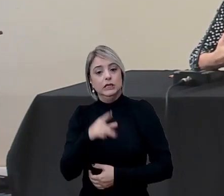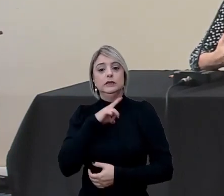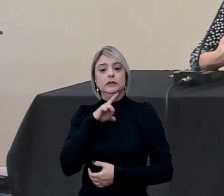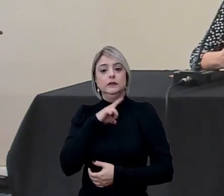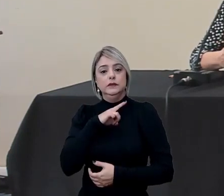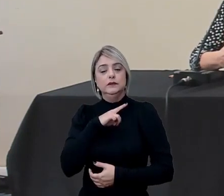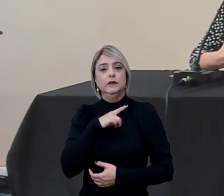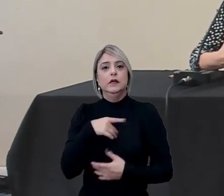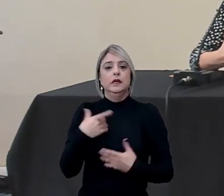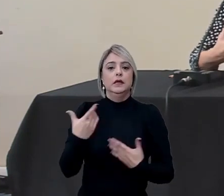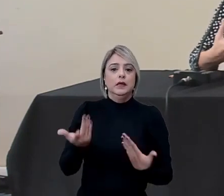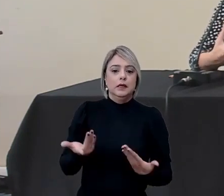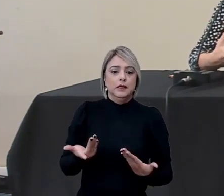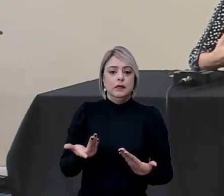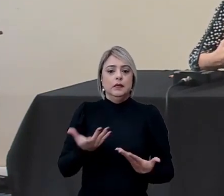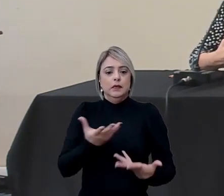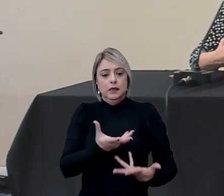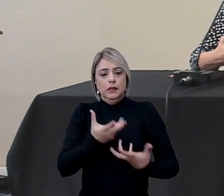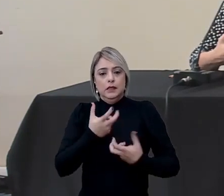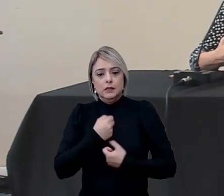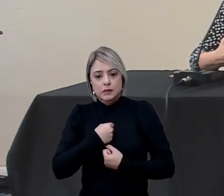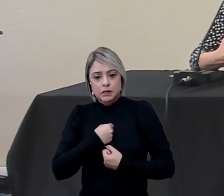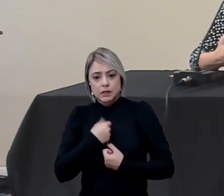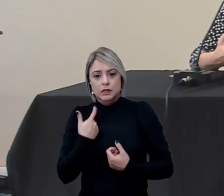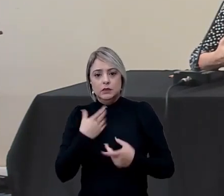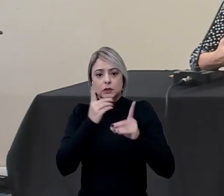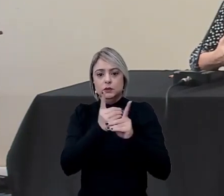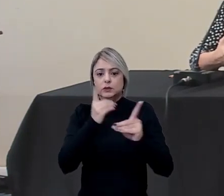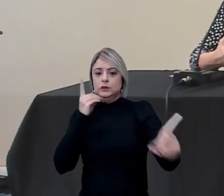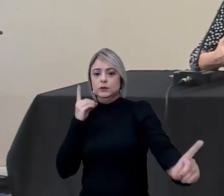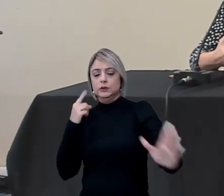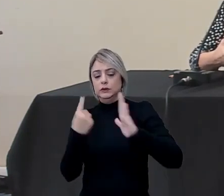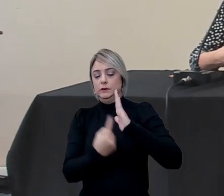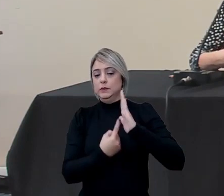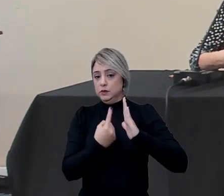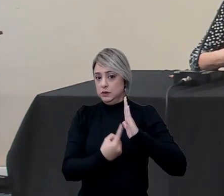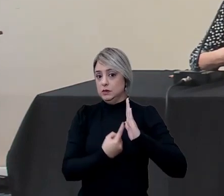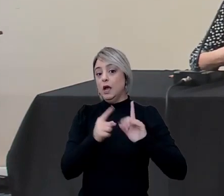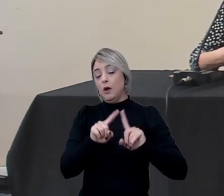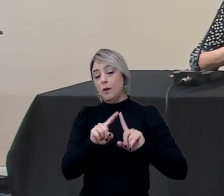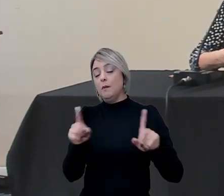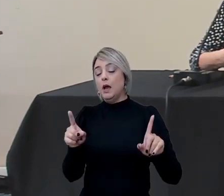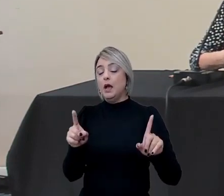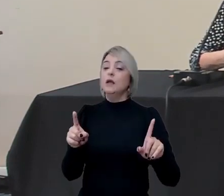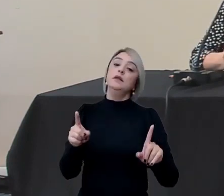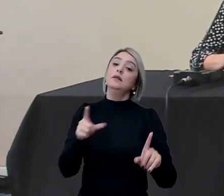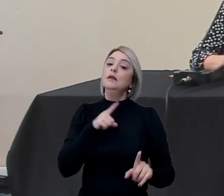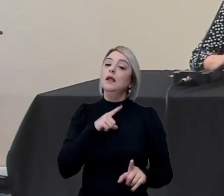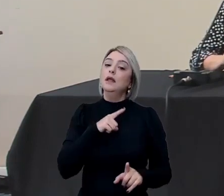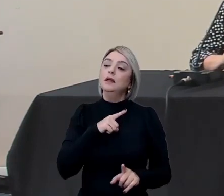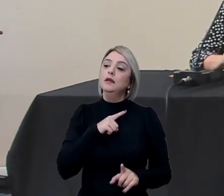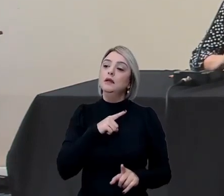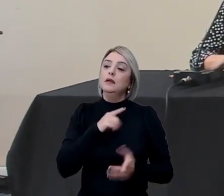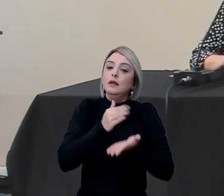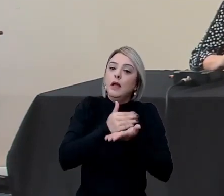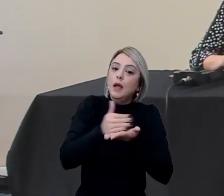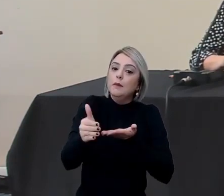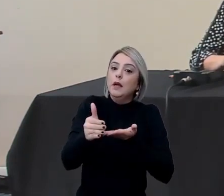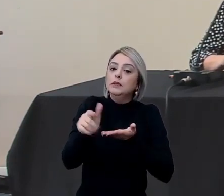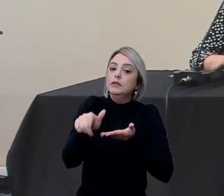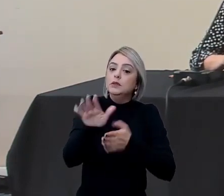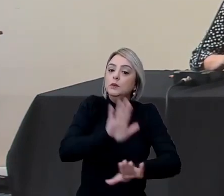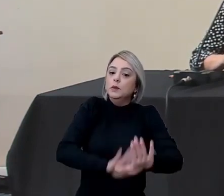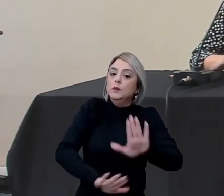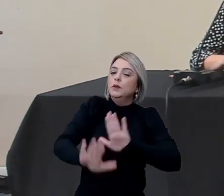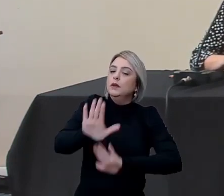teve que, e acatou a questão do distanciamento social, mas a gente tem, a partir disso,